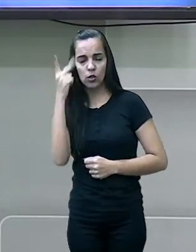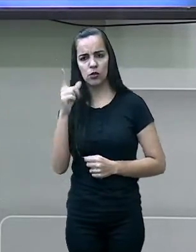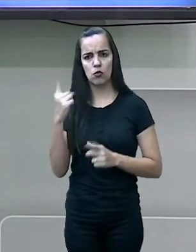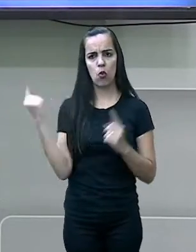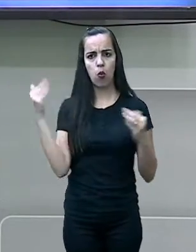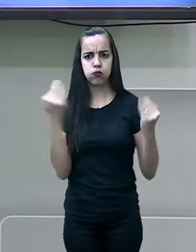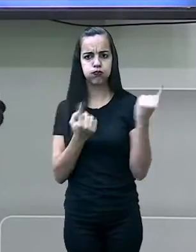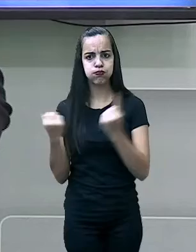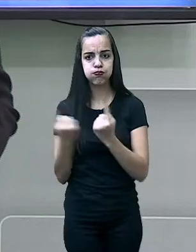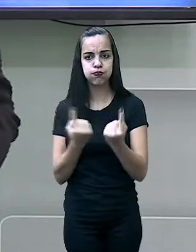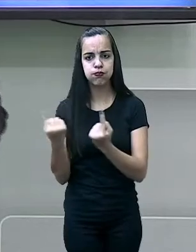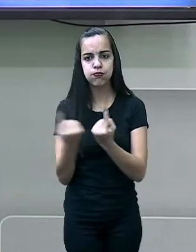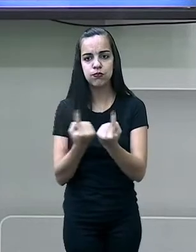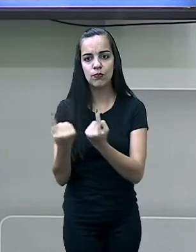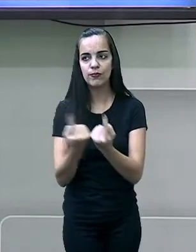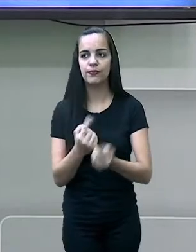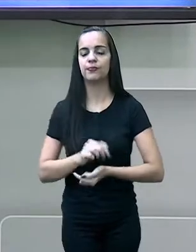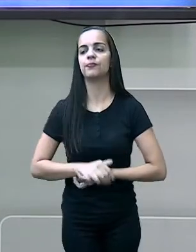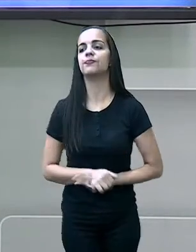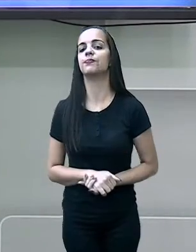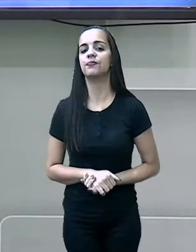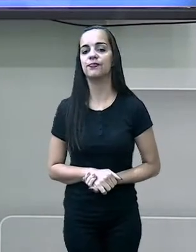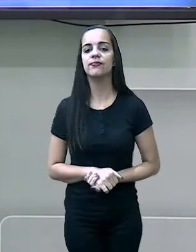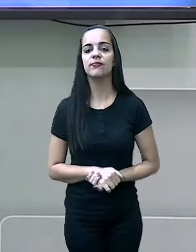habitantes. Ok?